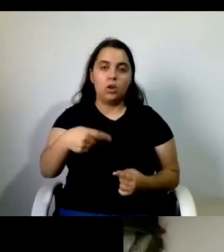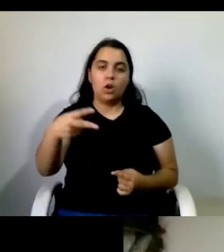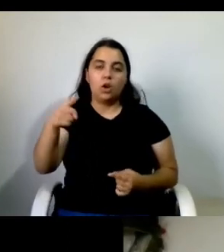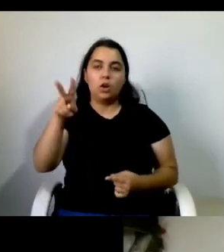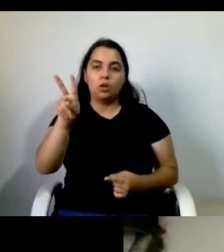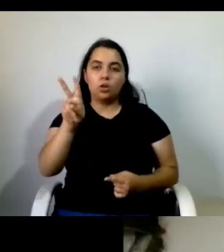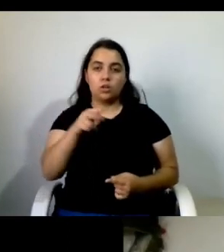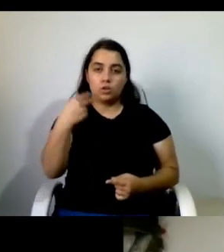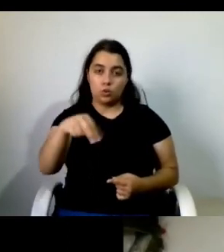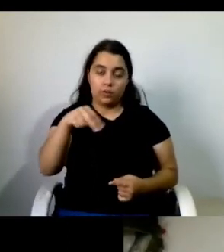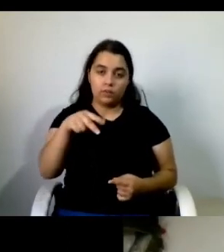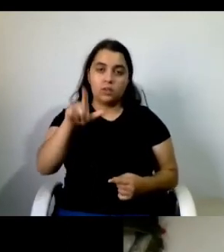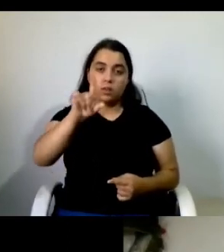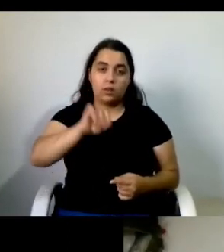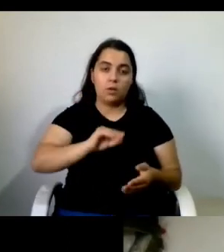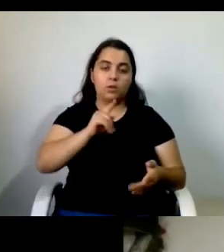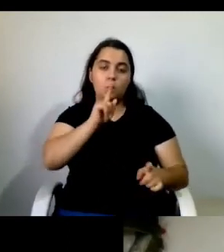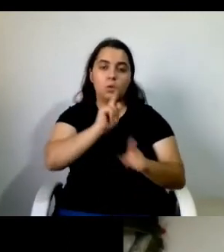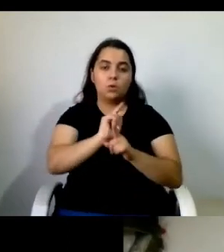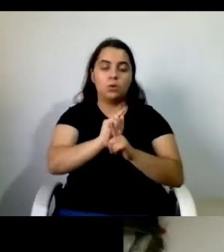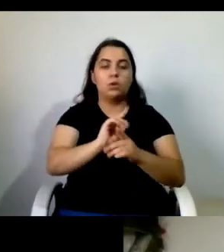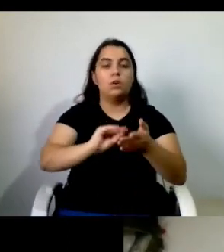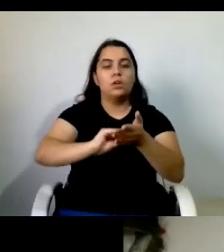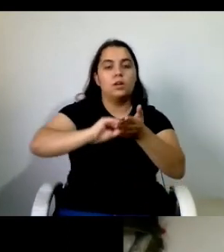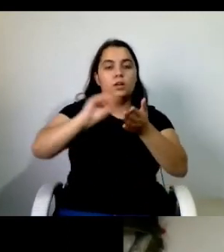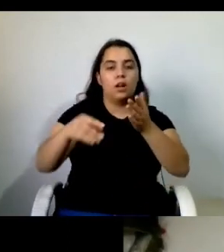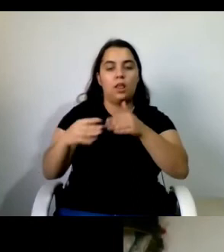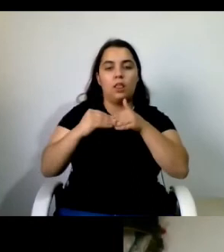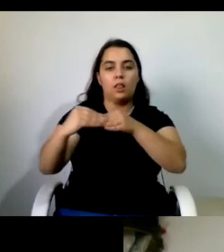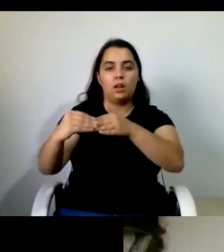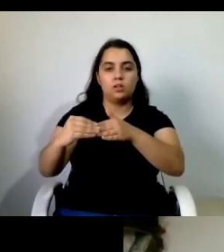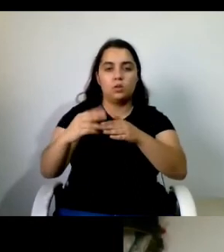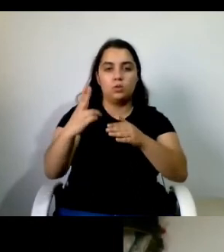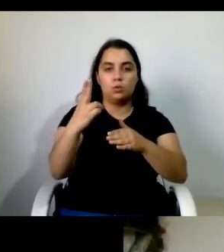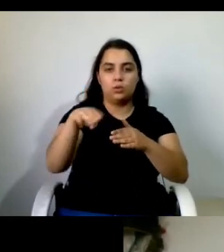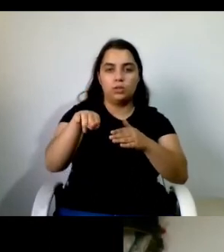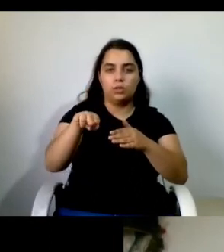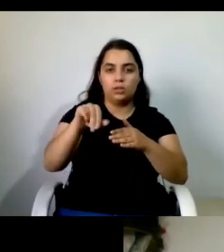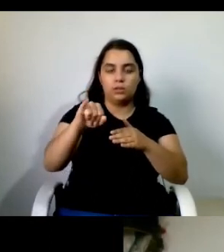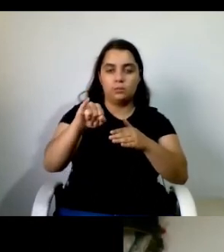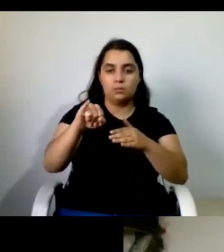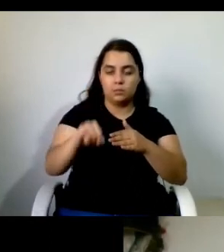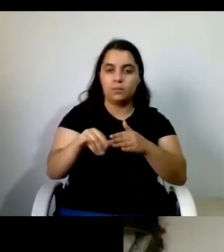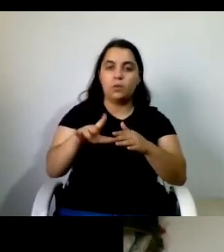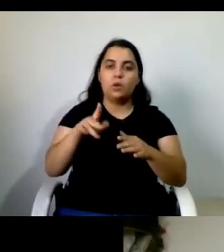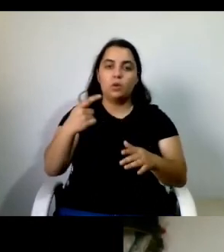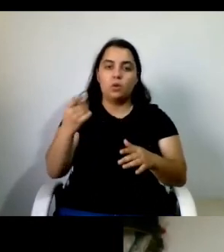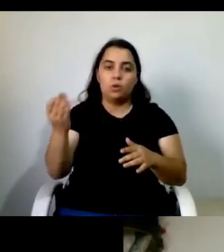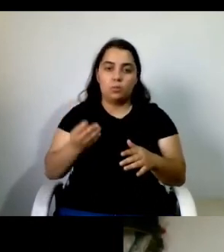também secretária da direção da UDIPS do Porto e vice-presidente da Humanitas então faça o favor